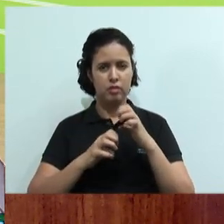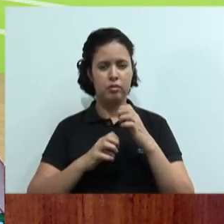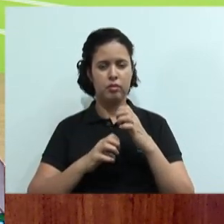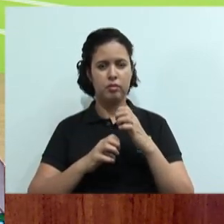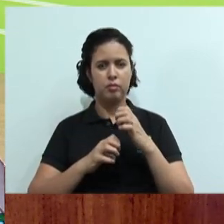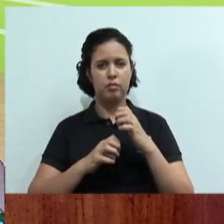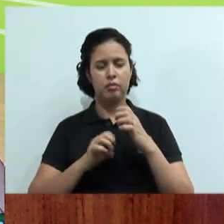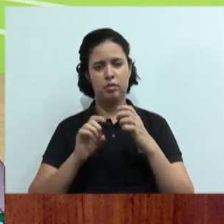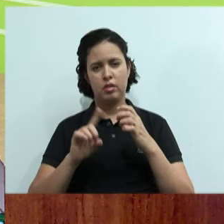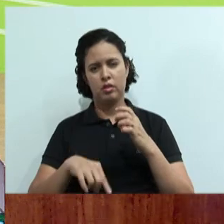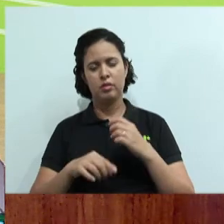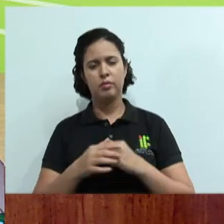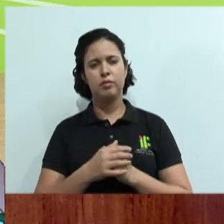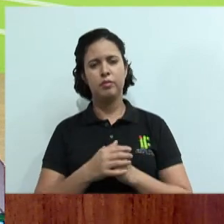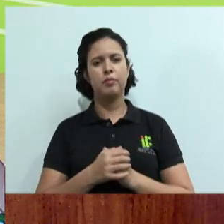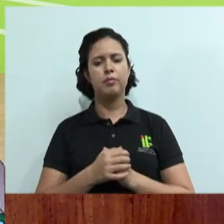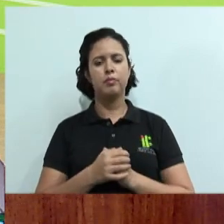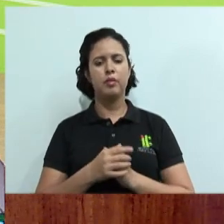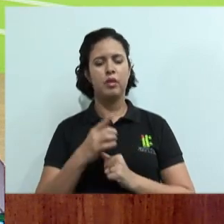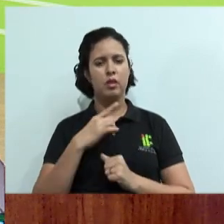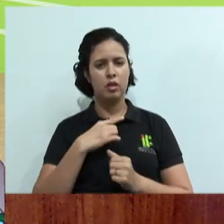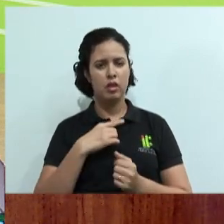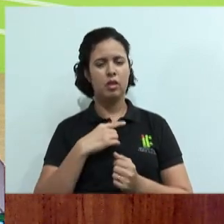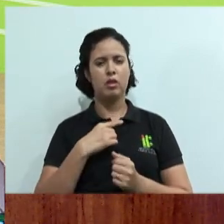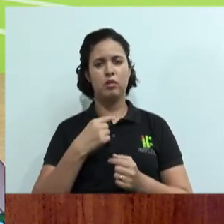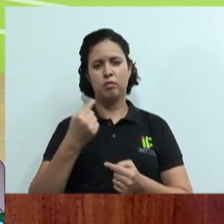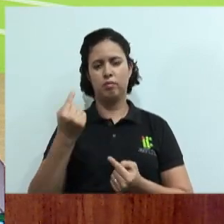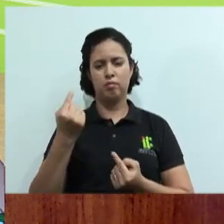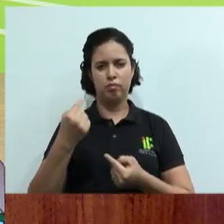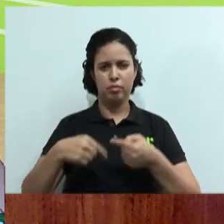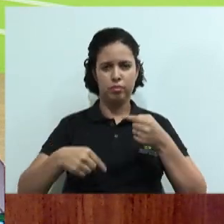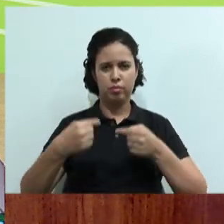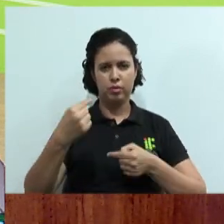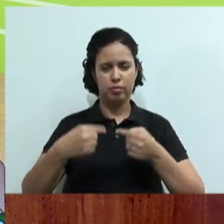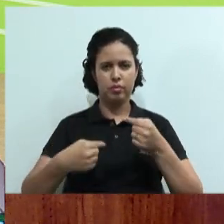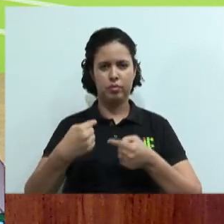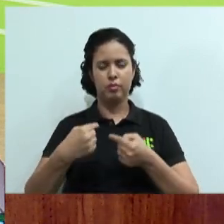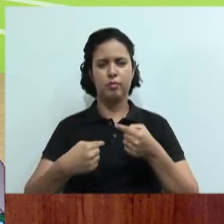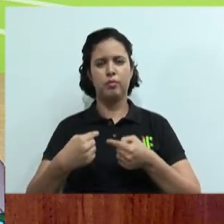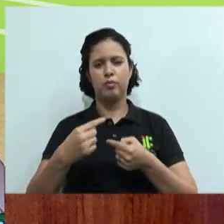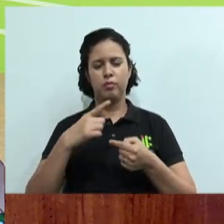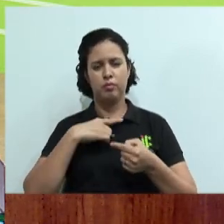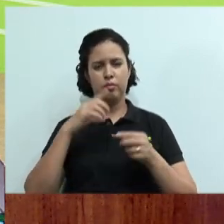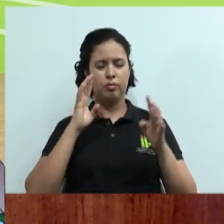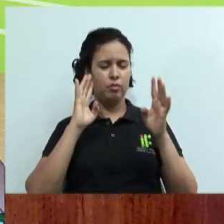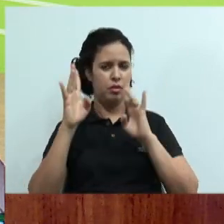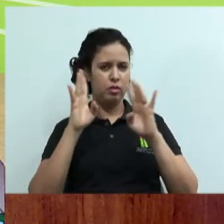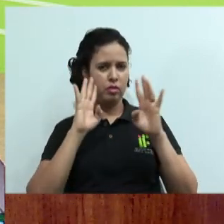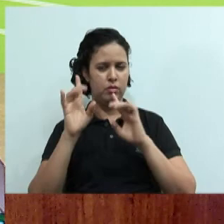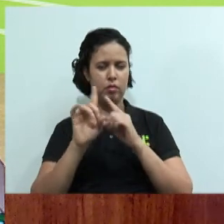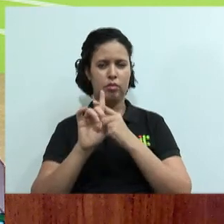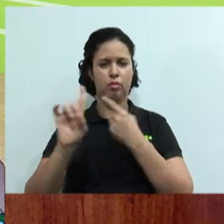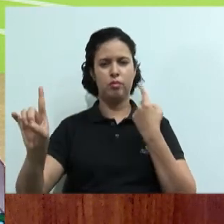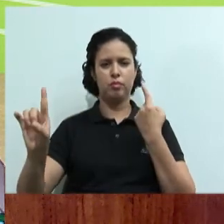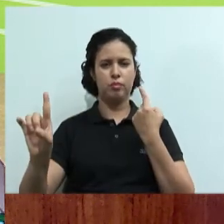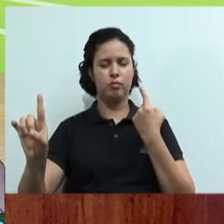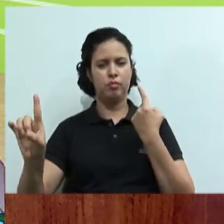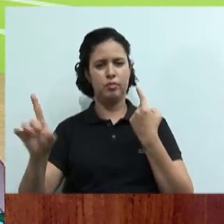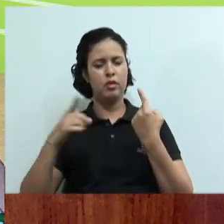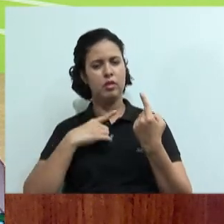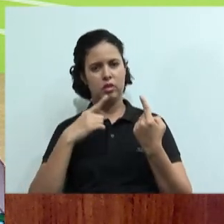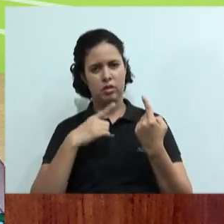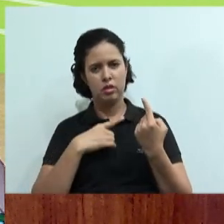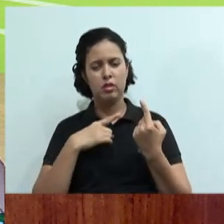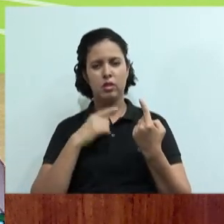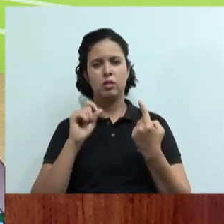né? Realmente estão se batendo, mas ali há um embate. Há o que? Posições e pensamentos contrários que gera